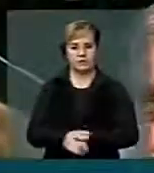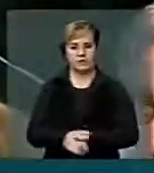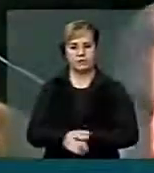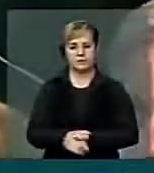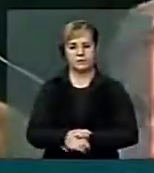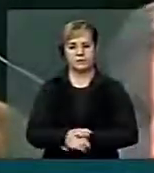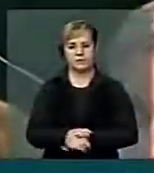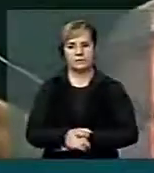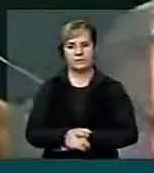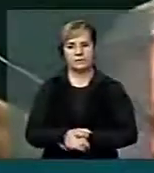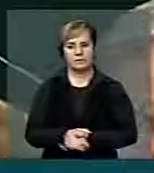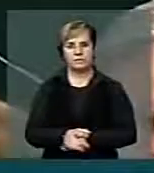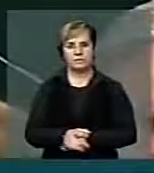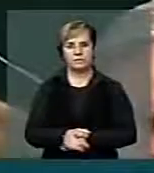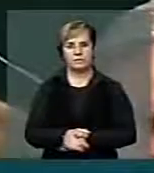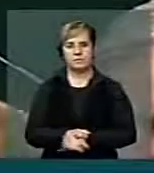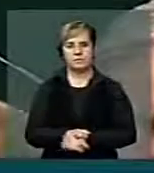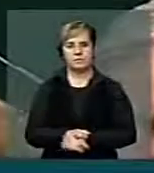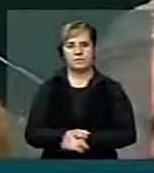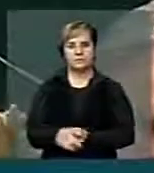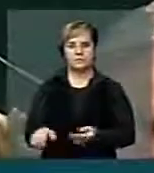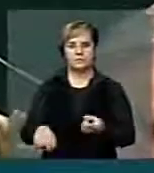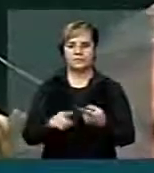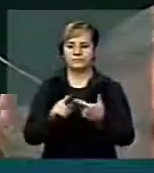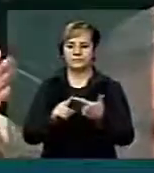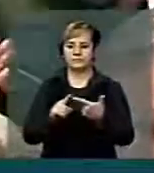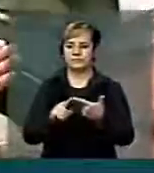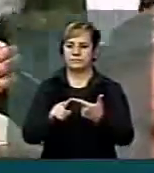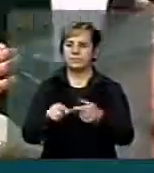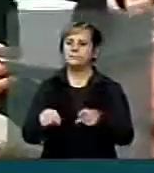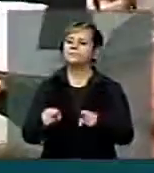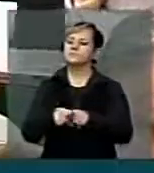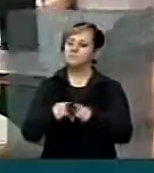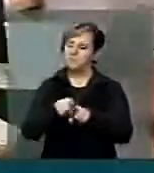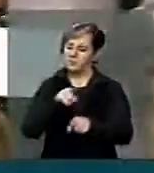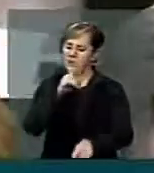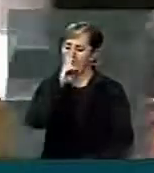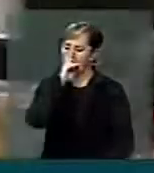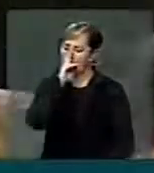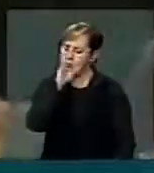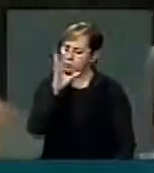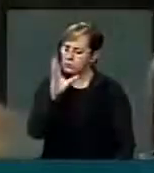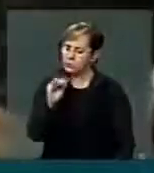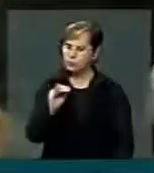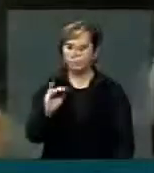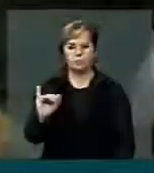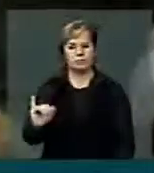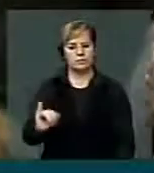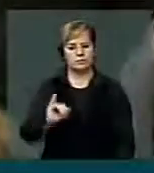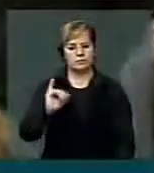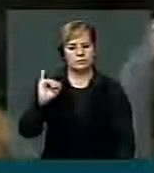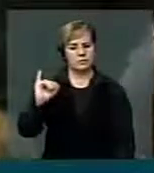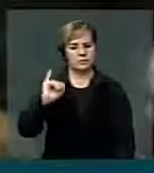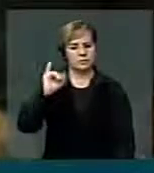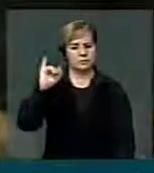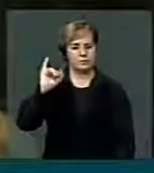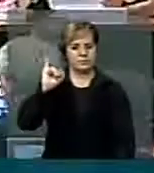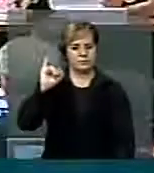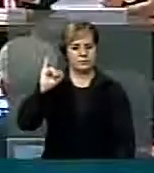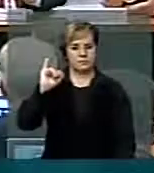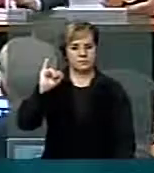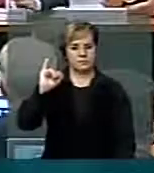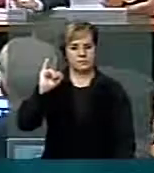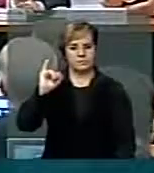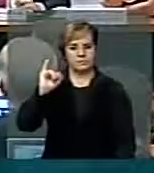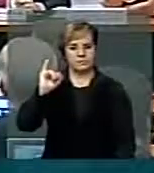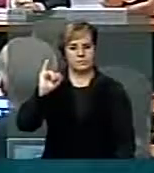Depois, também eu considero importante que a gente